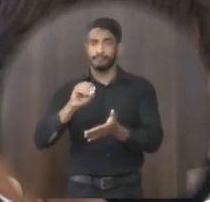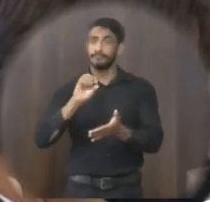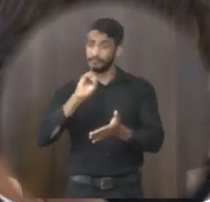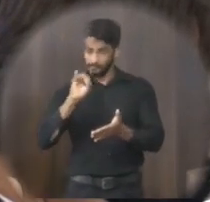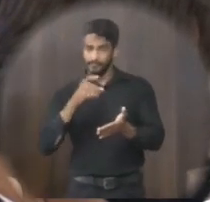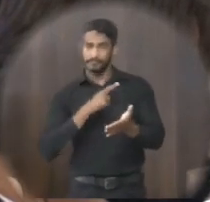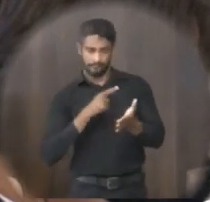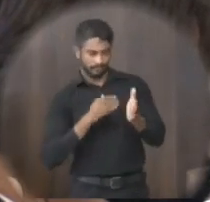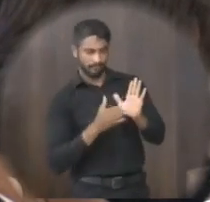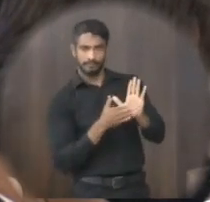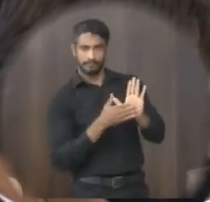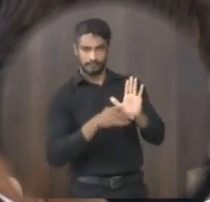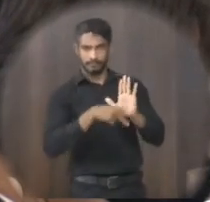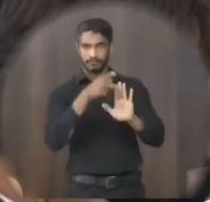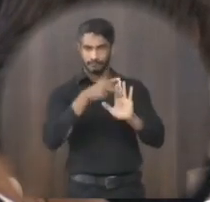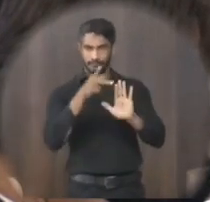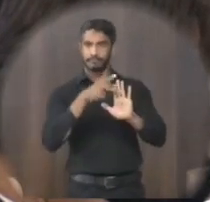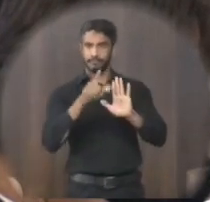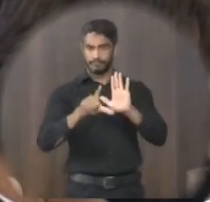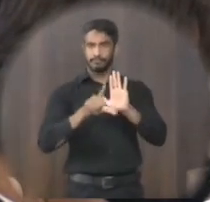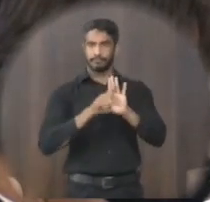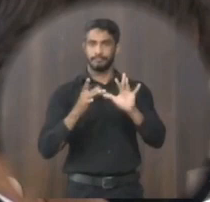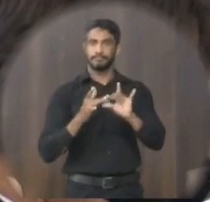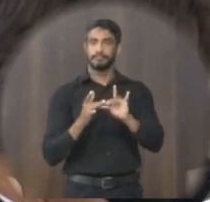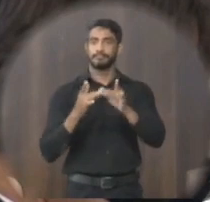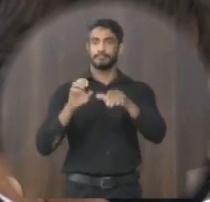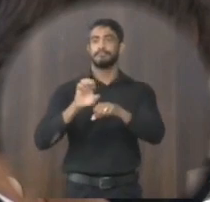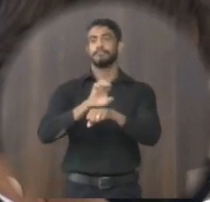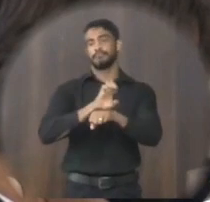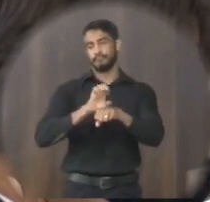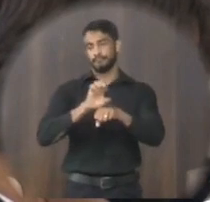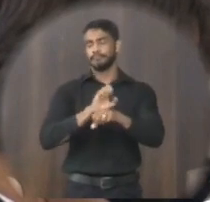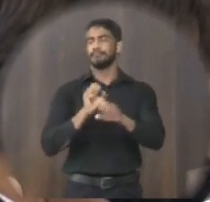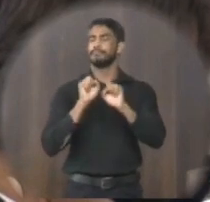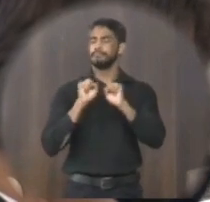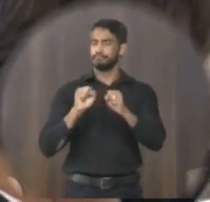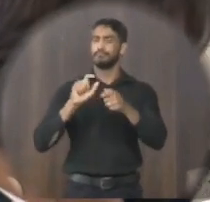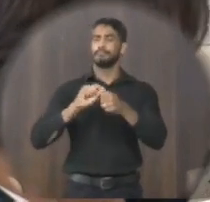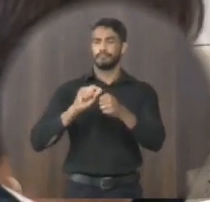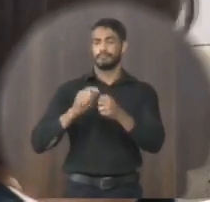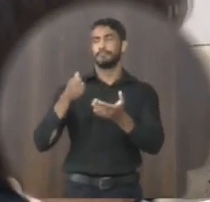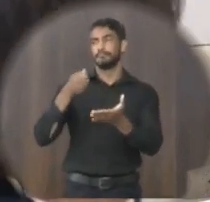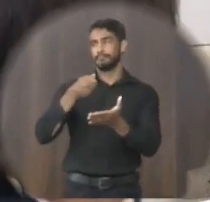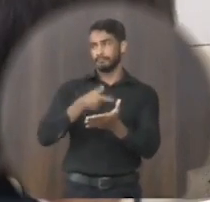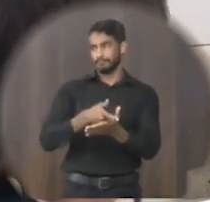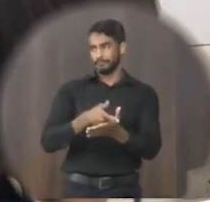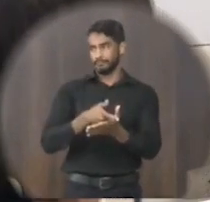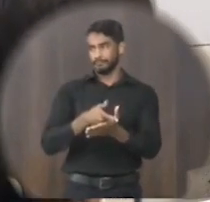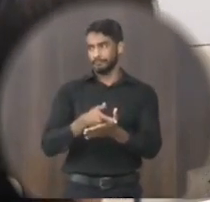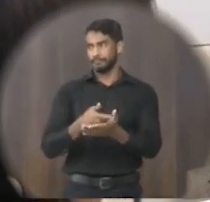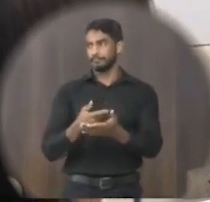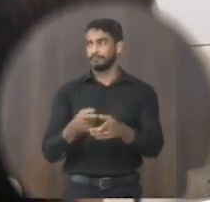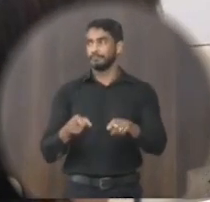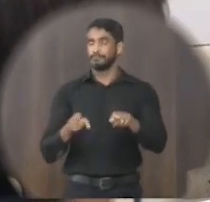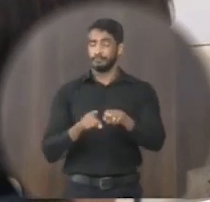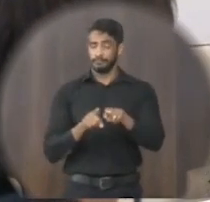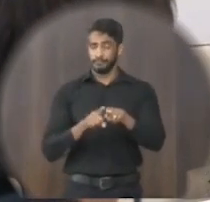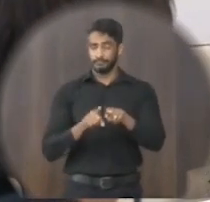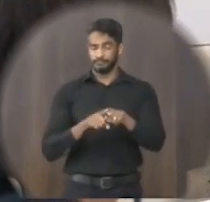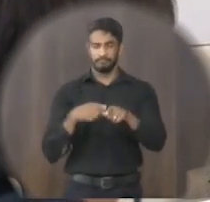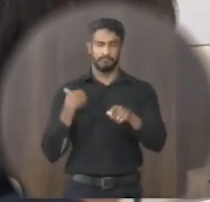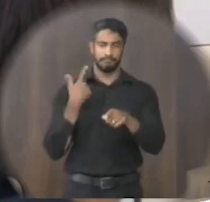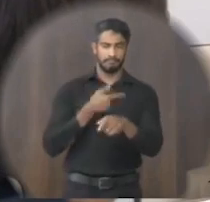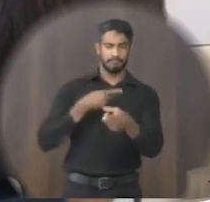projeto de lei autorizando o executivo aí sim pode fazer o pagamento e o que a gente está